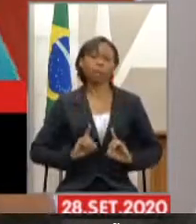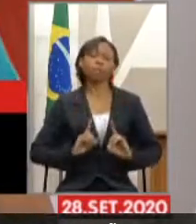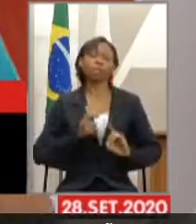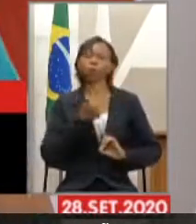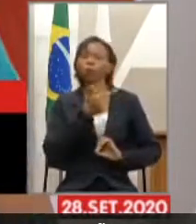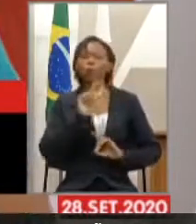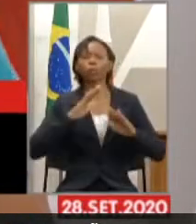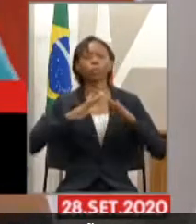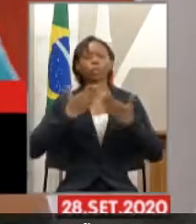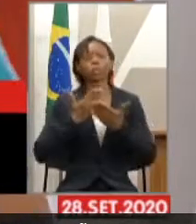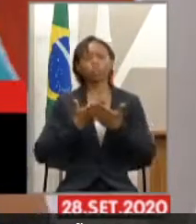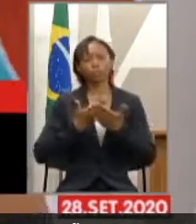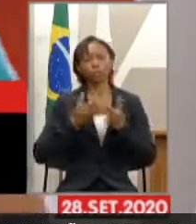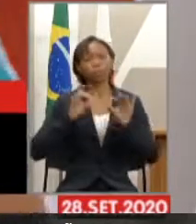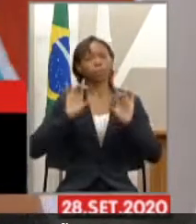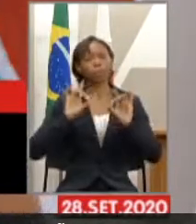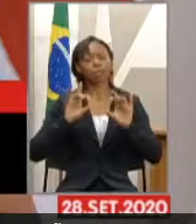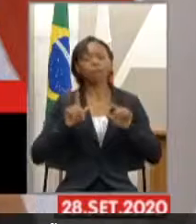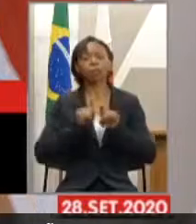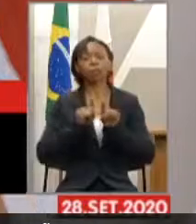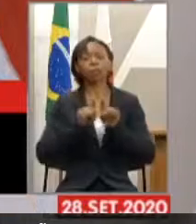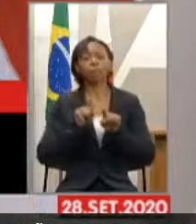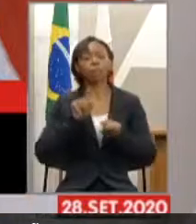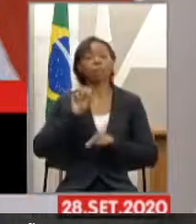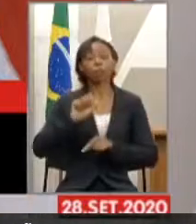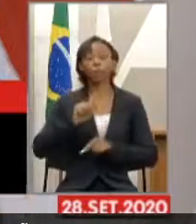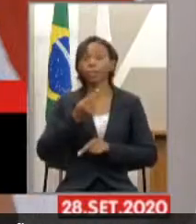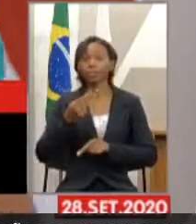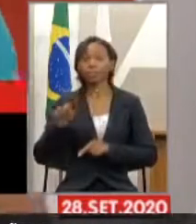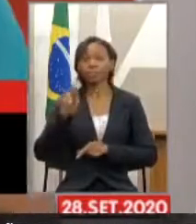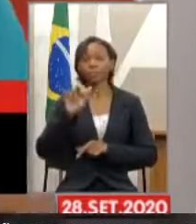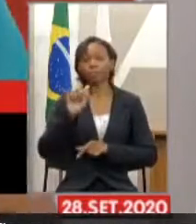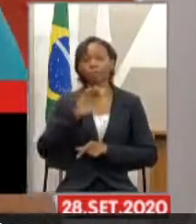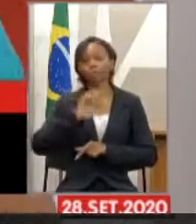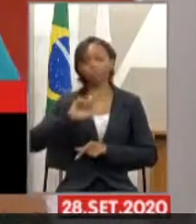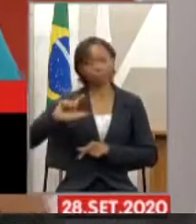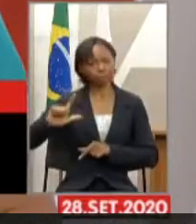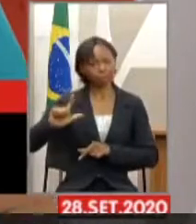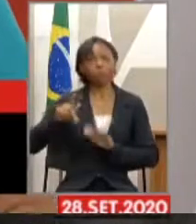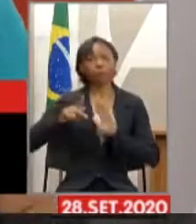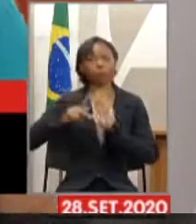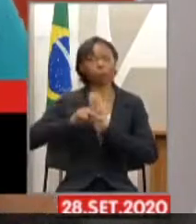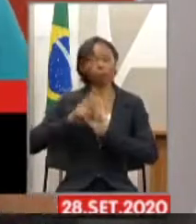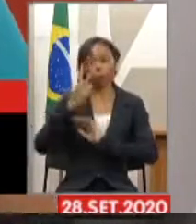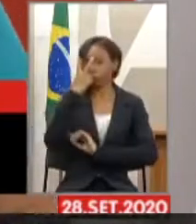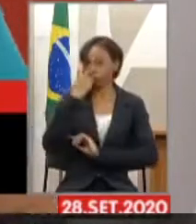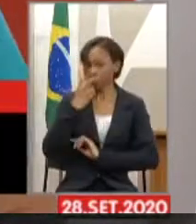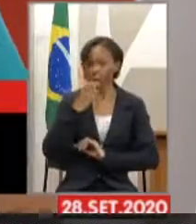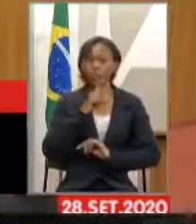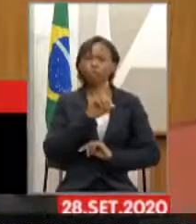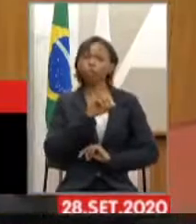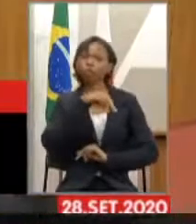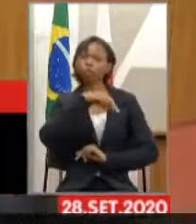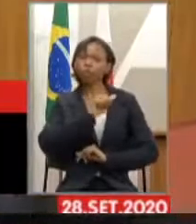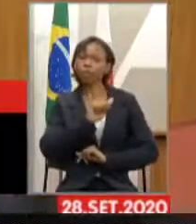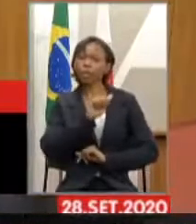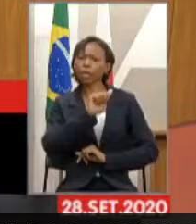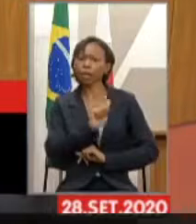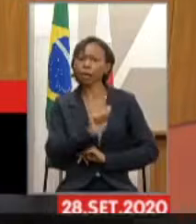especiais aí também, o São Rafael, que representa os cegos, Dona Argentina e